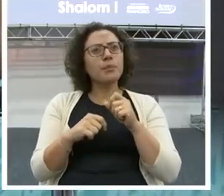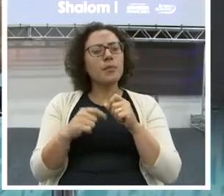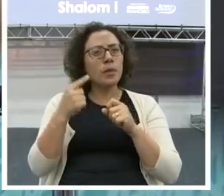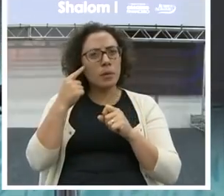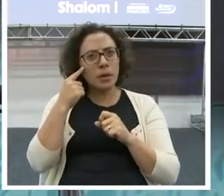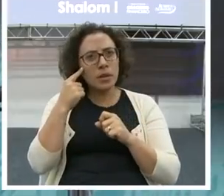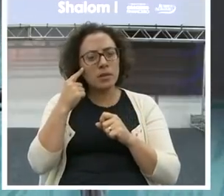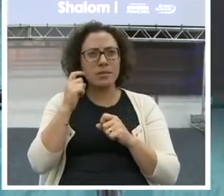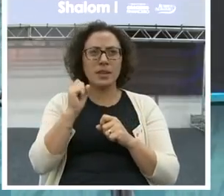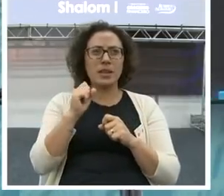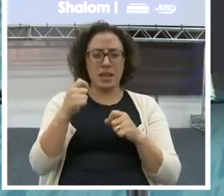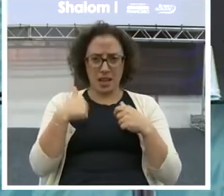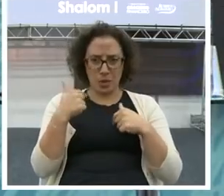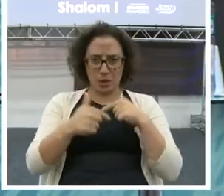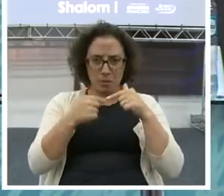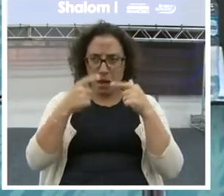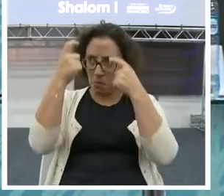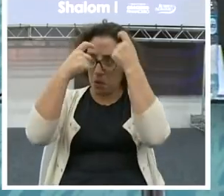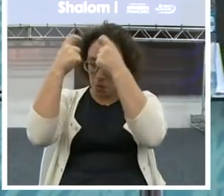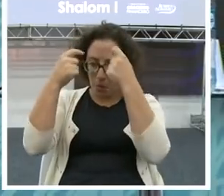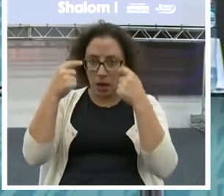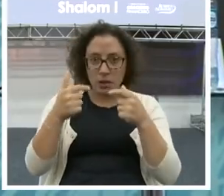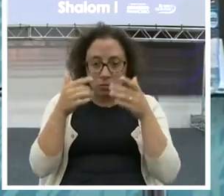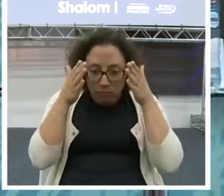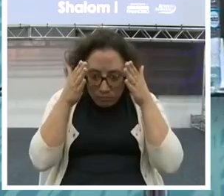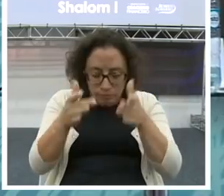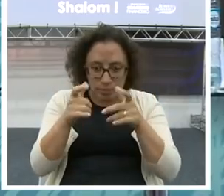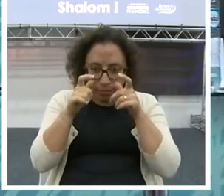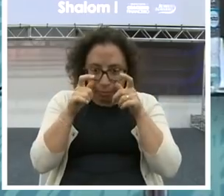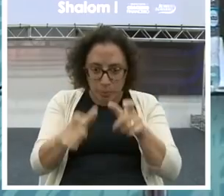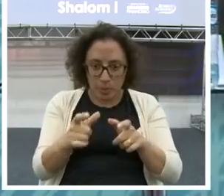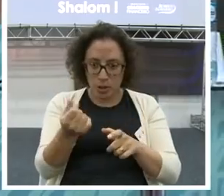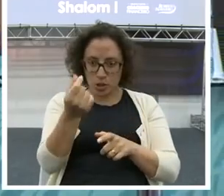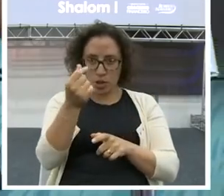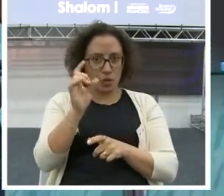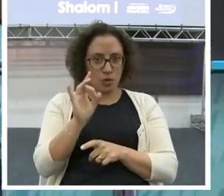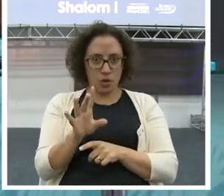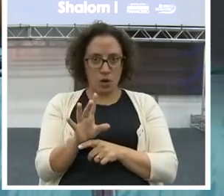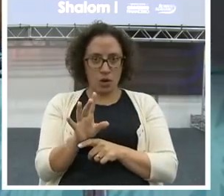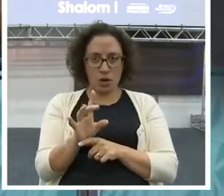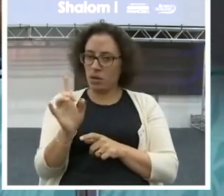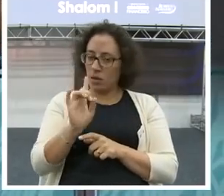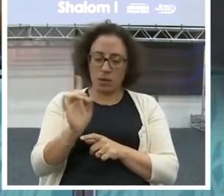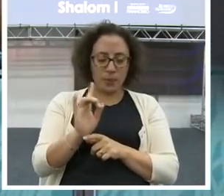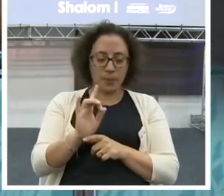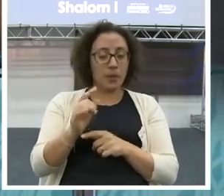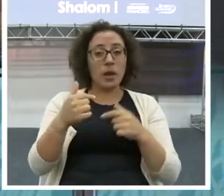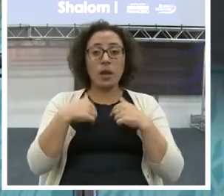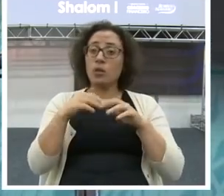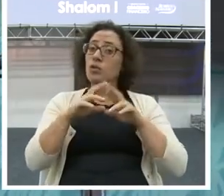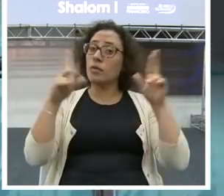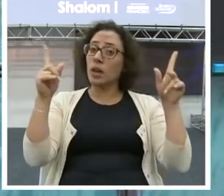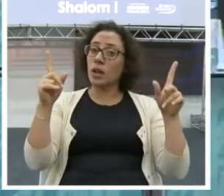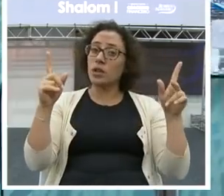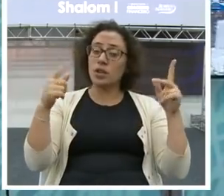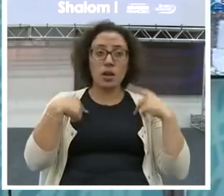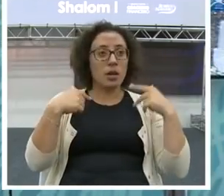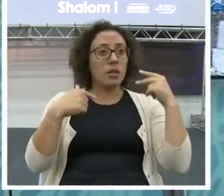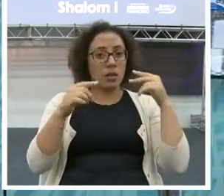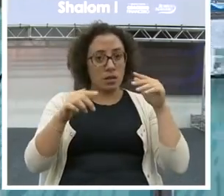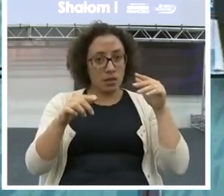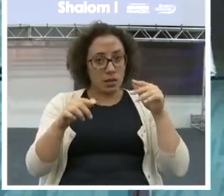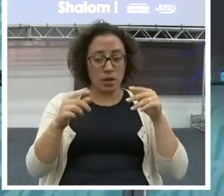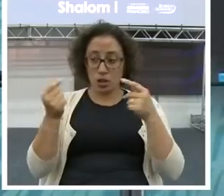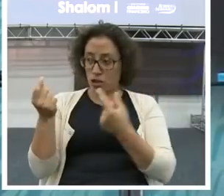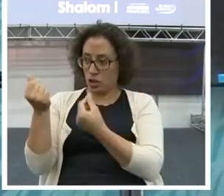Eu não trabalho por dinheiro. Porque tem gente que trabalha por dinheiro e tem gente que trabalha por valor. Como você determina isso? Por exemplo,